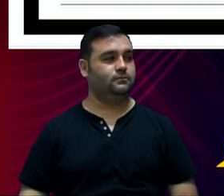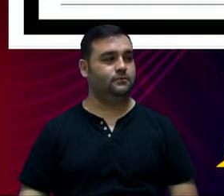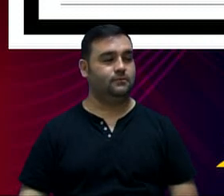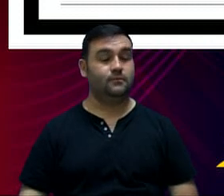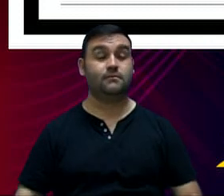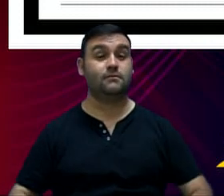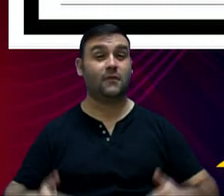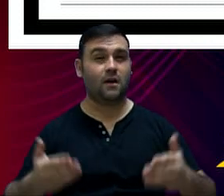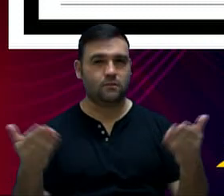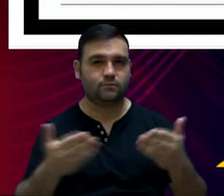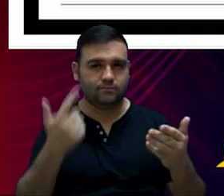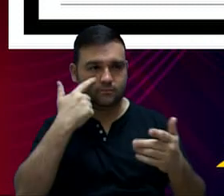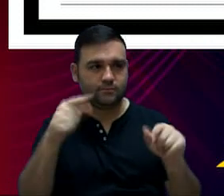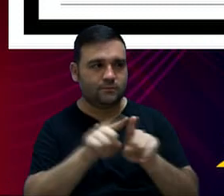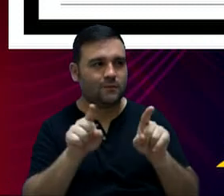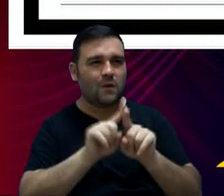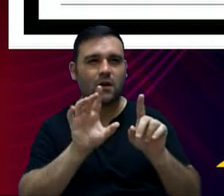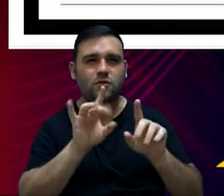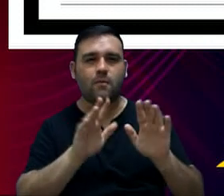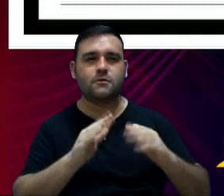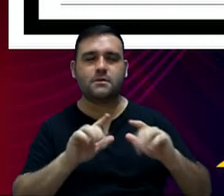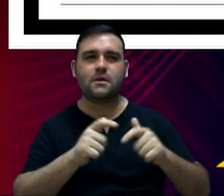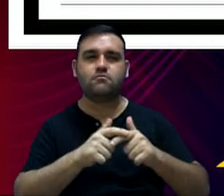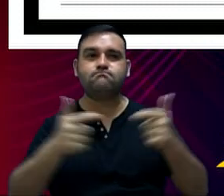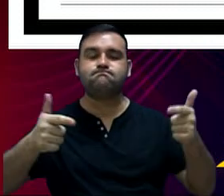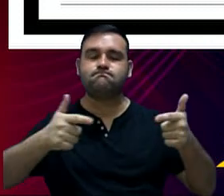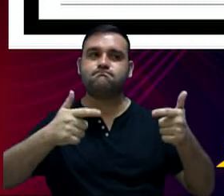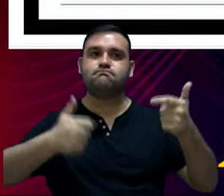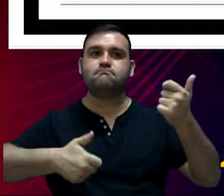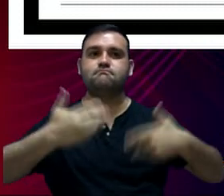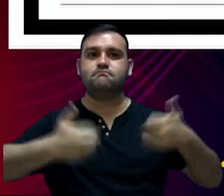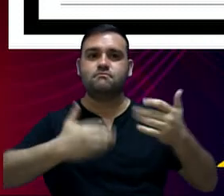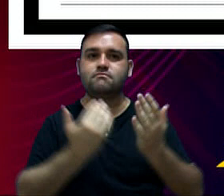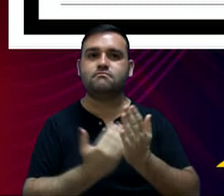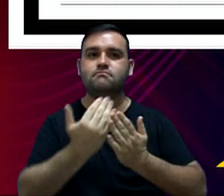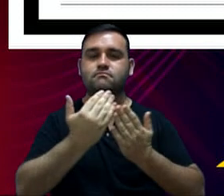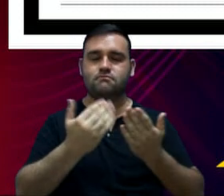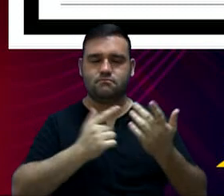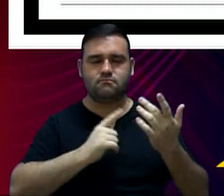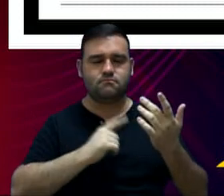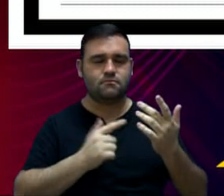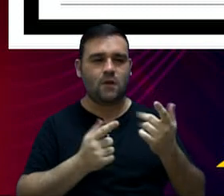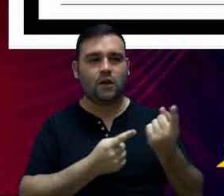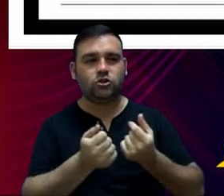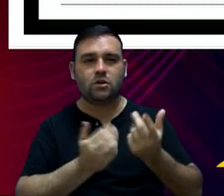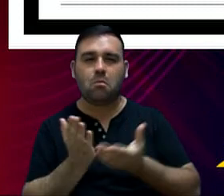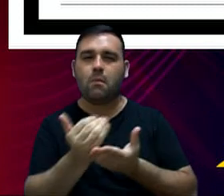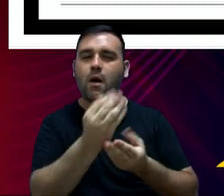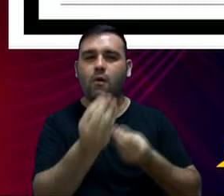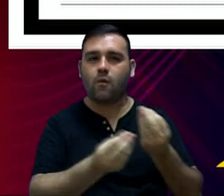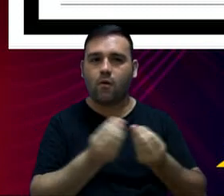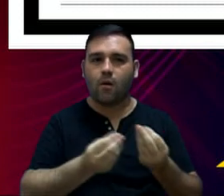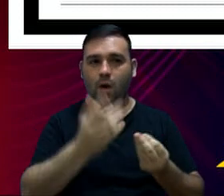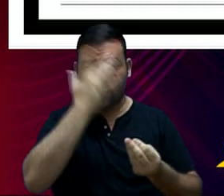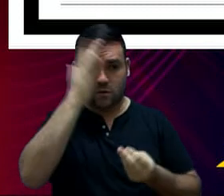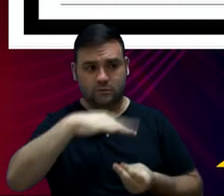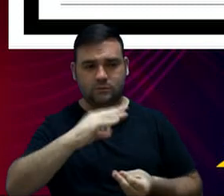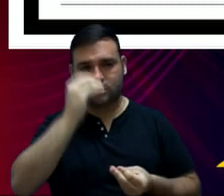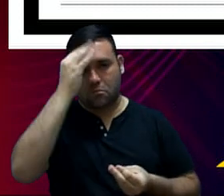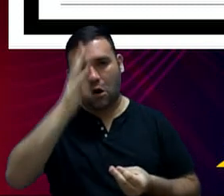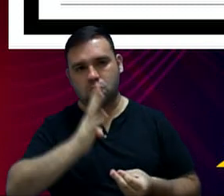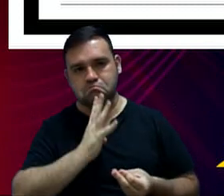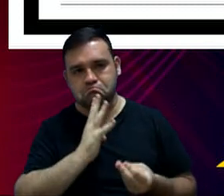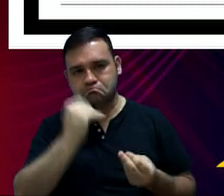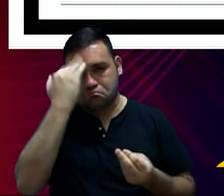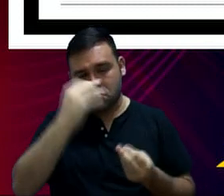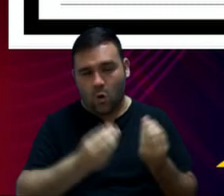Aqui, apenas abrindo um pouco mais esse quadro de receitas para nível de conhecimento e um